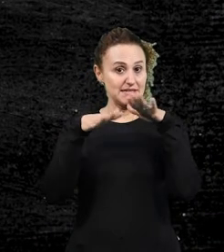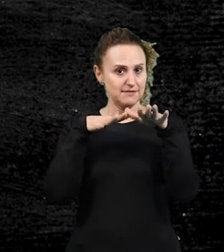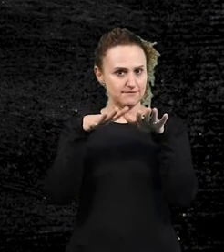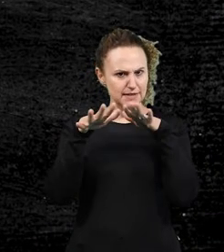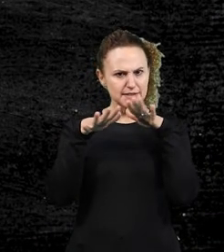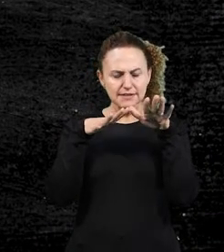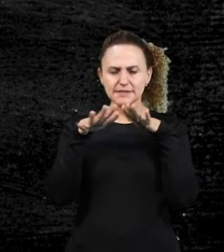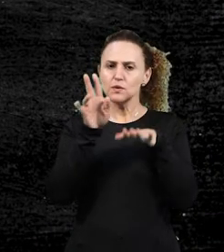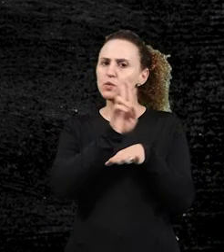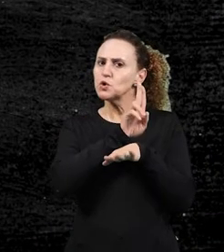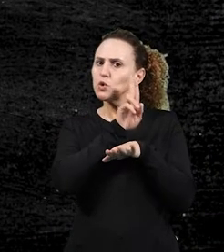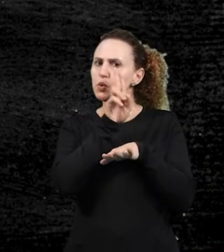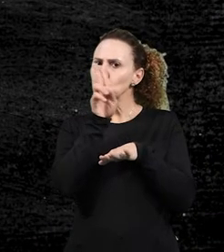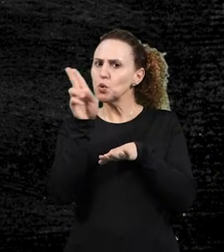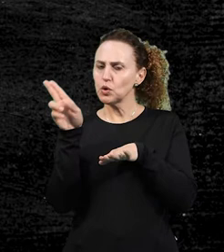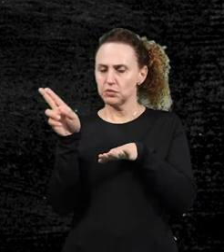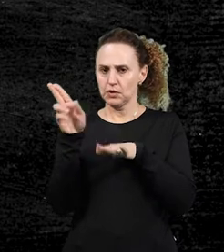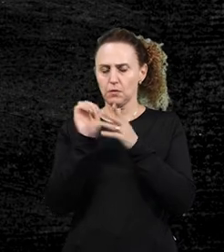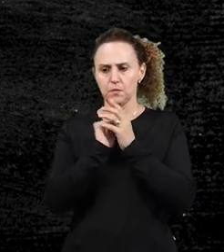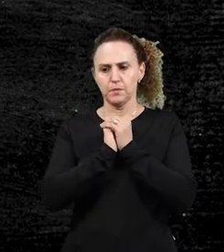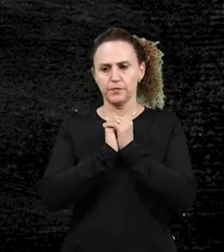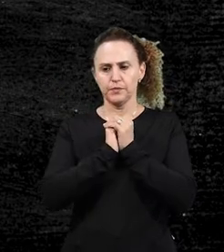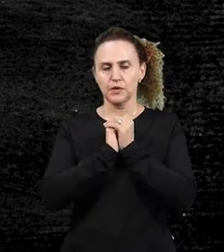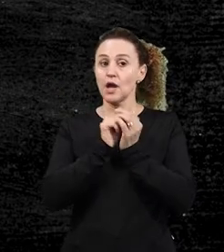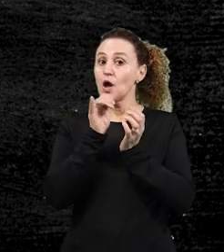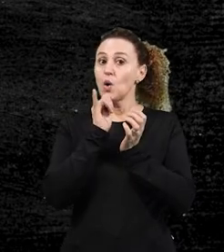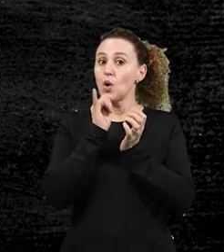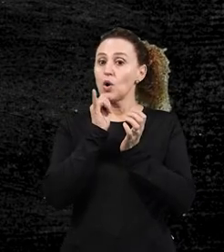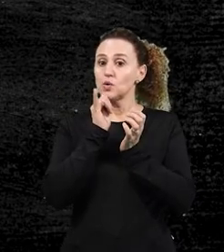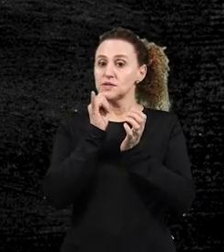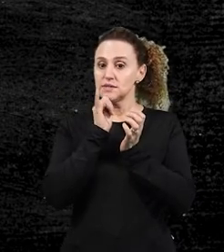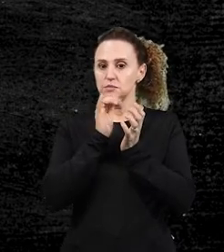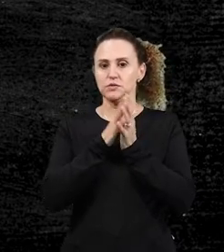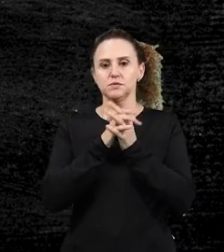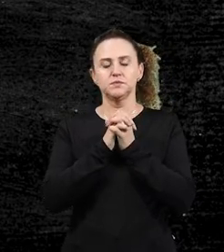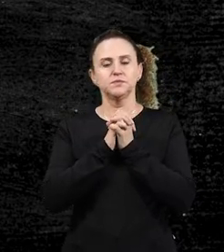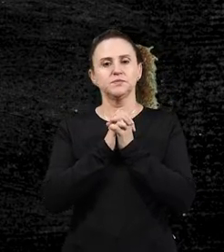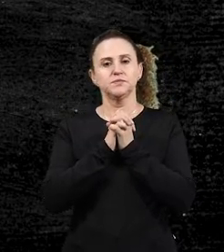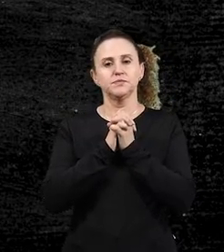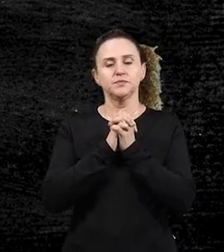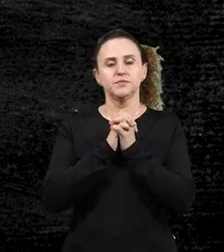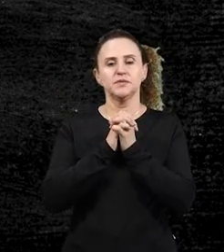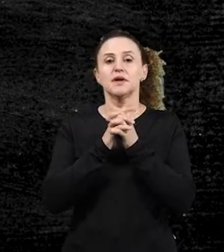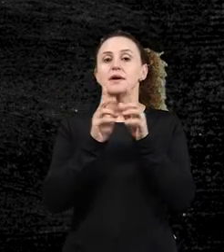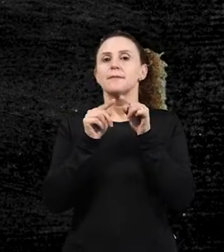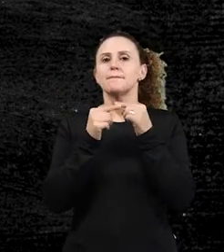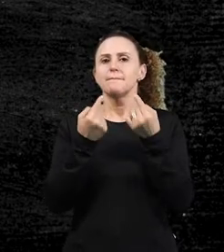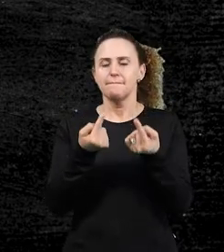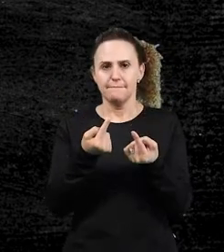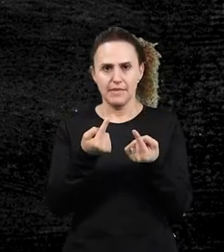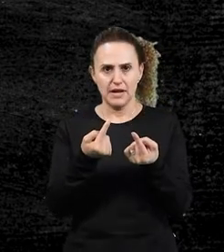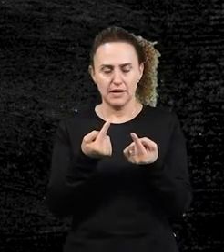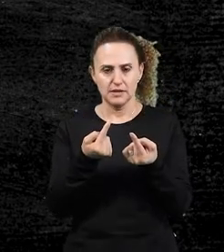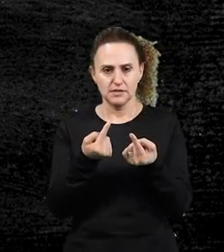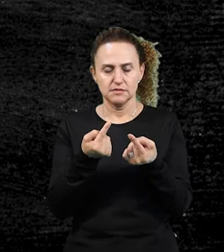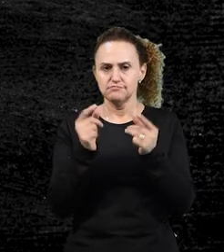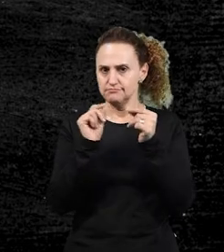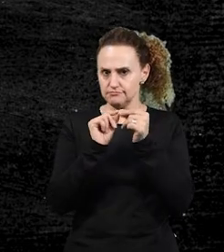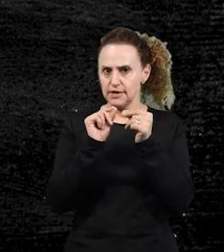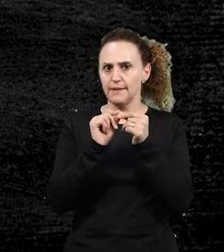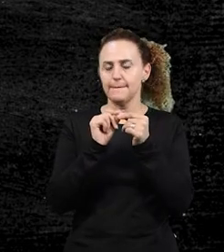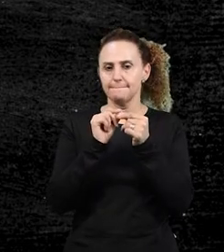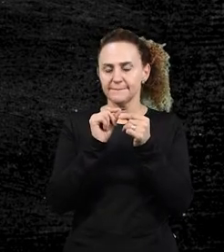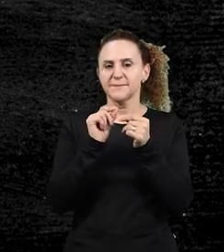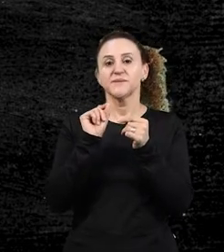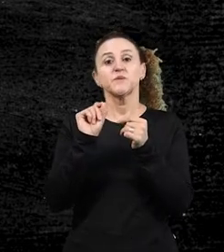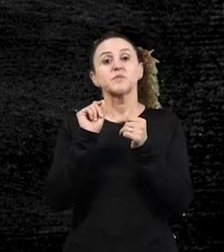nominal, olhem aqui, né, o exemplo também, então esse aqui é mais para reforçar aquilo que eu disse até agora,